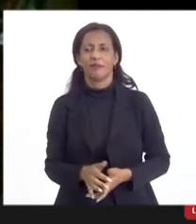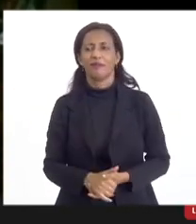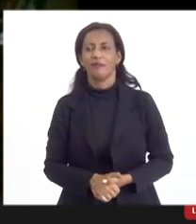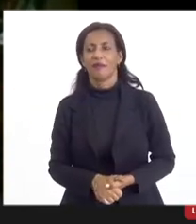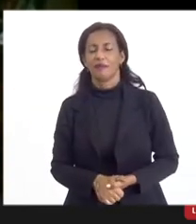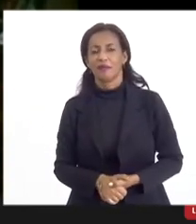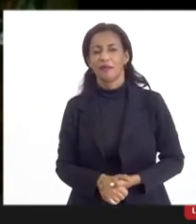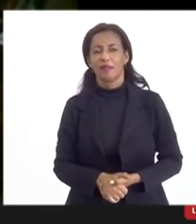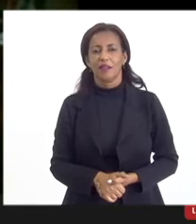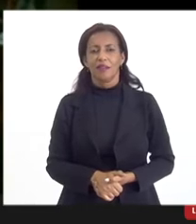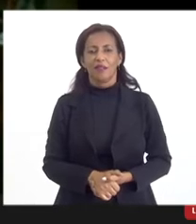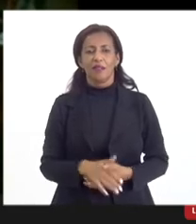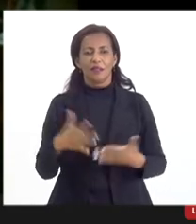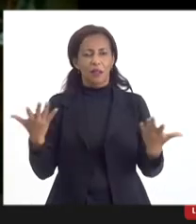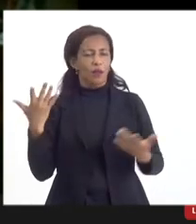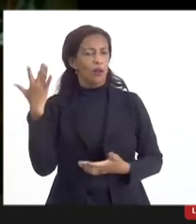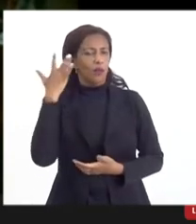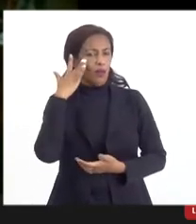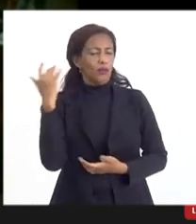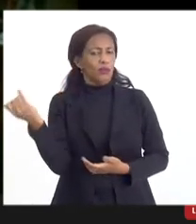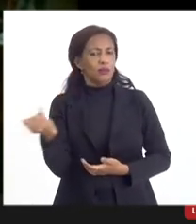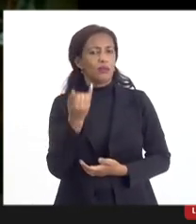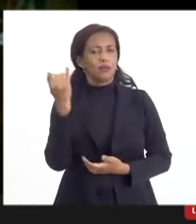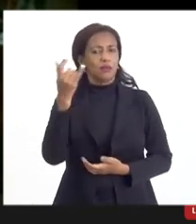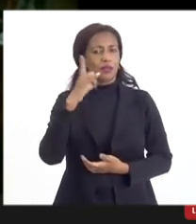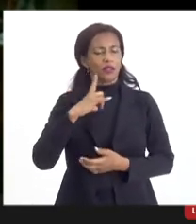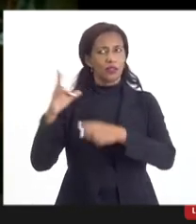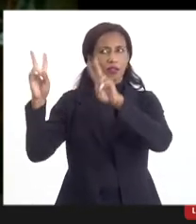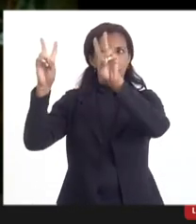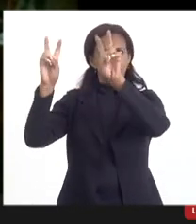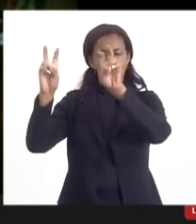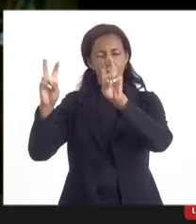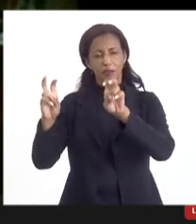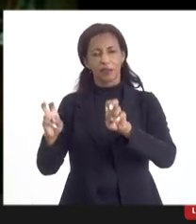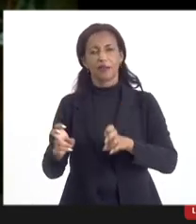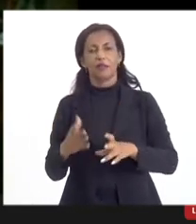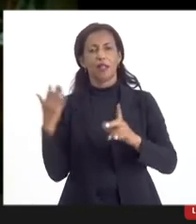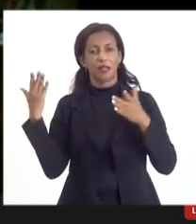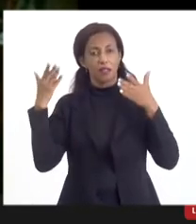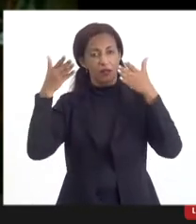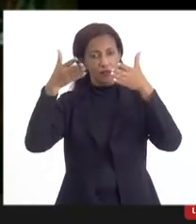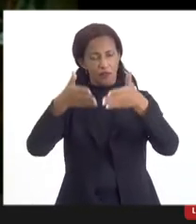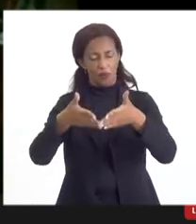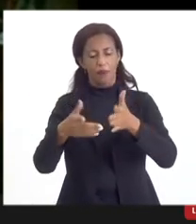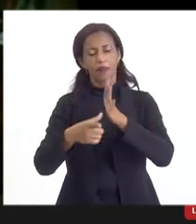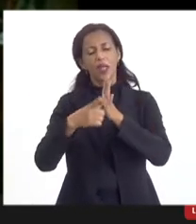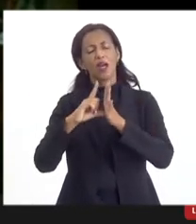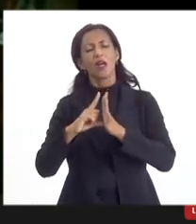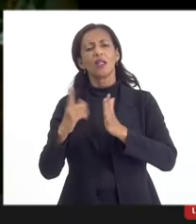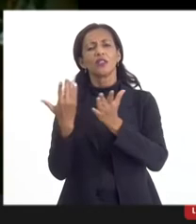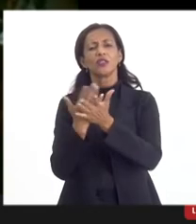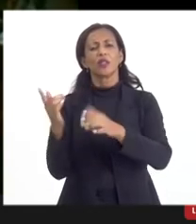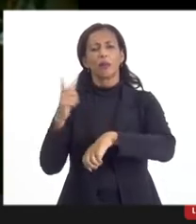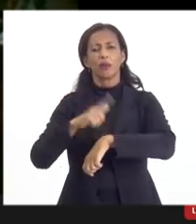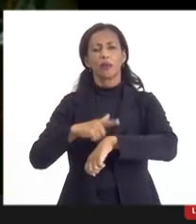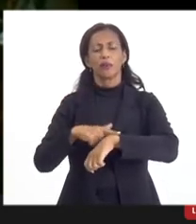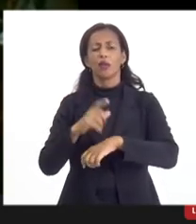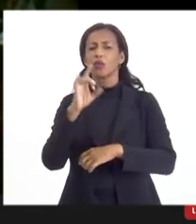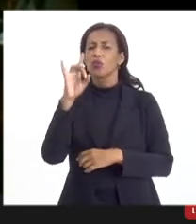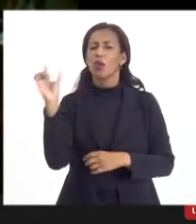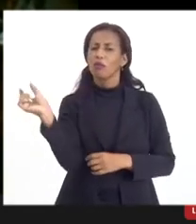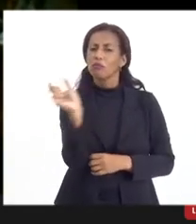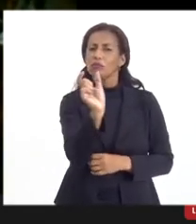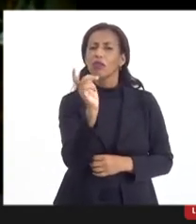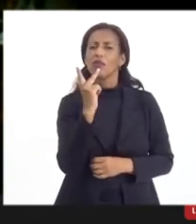que realmente é fundamental a gente abordar esses temas nesse foco. Eu queria, antes de acabar o tempo aqui, eu queria só